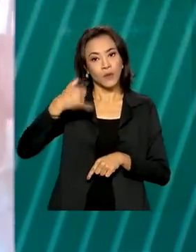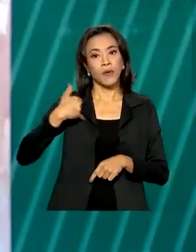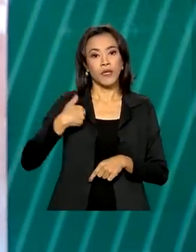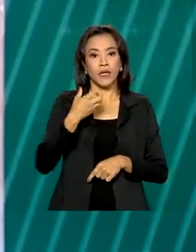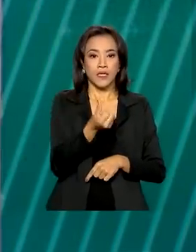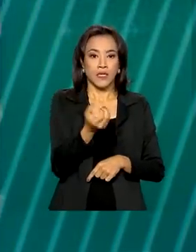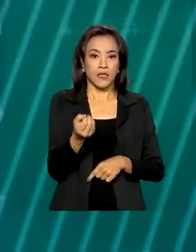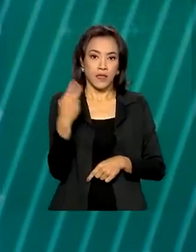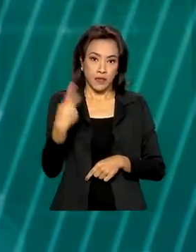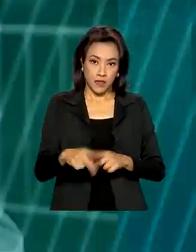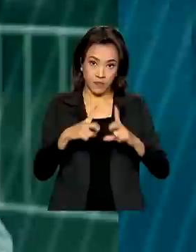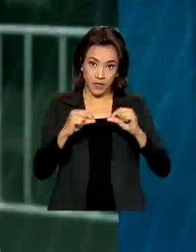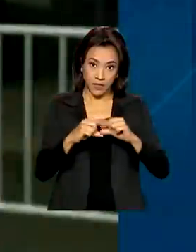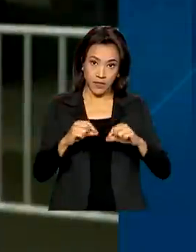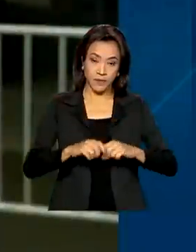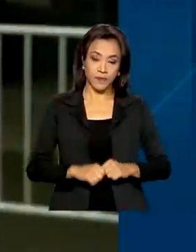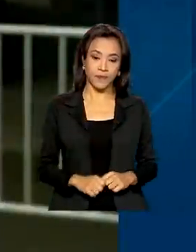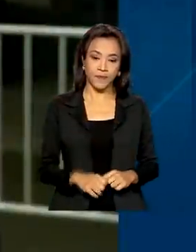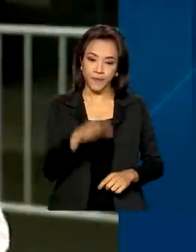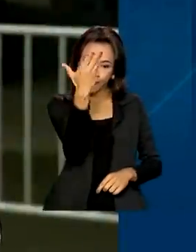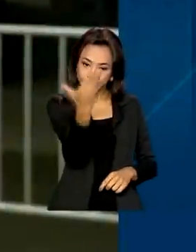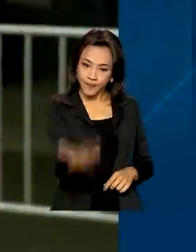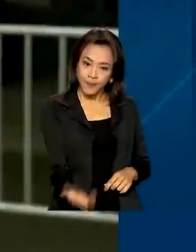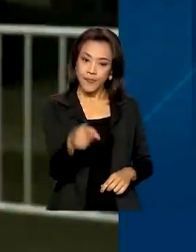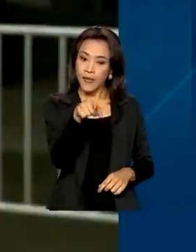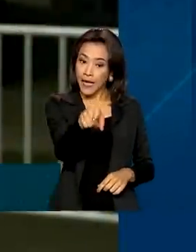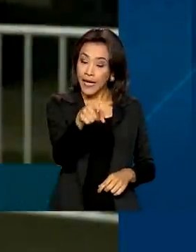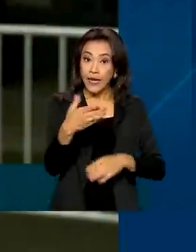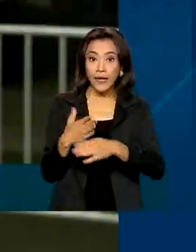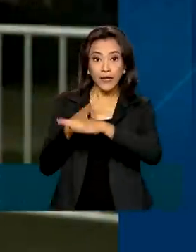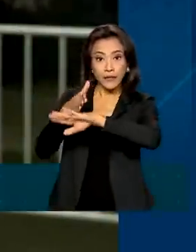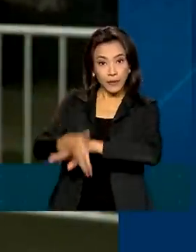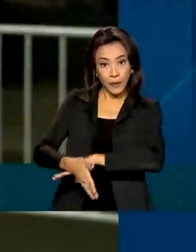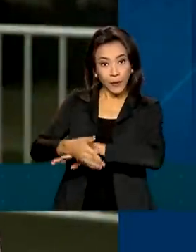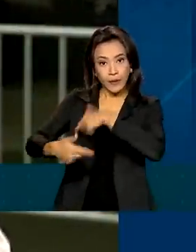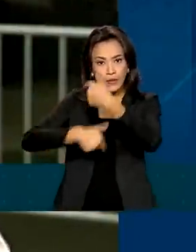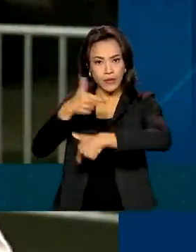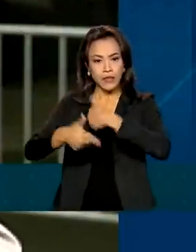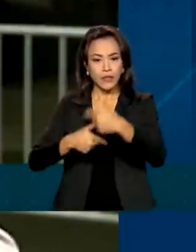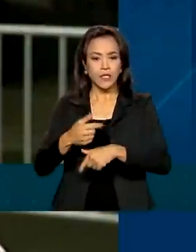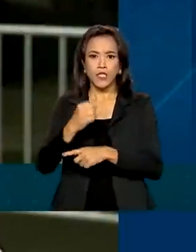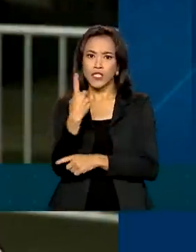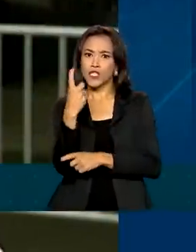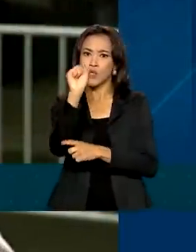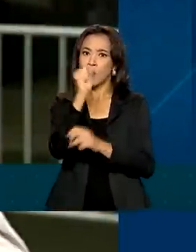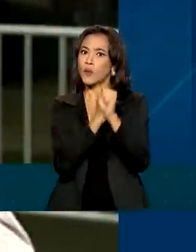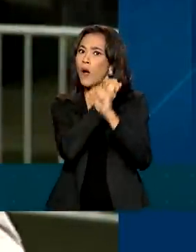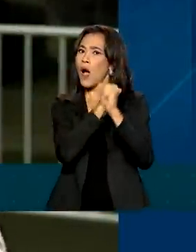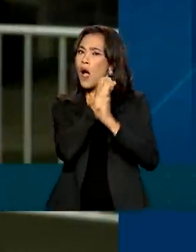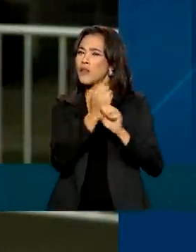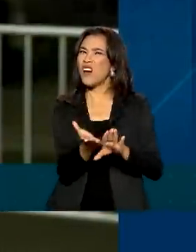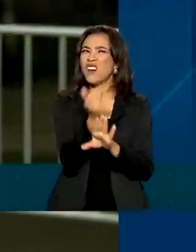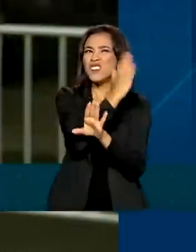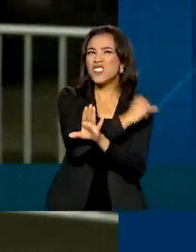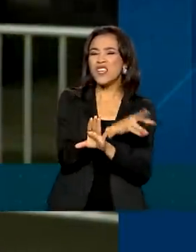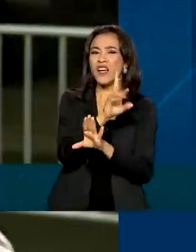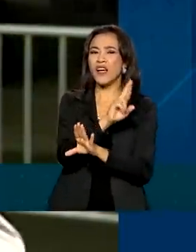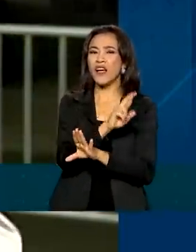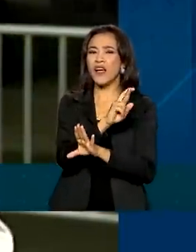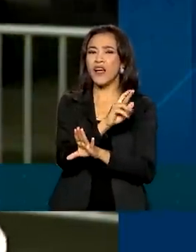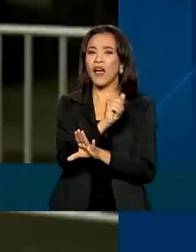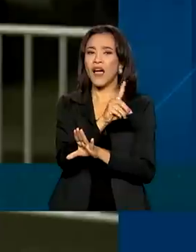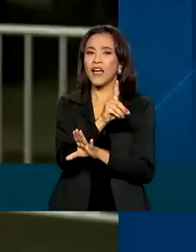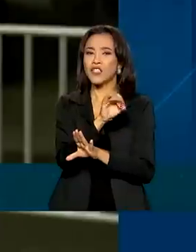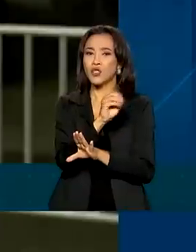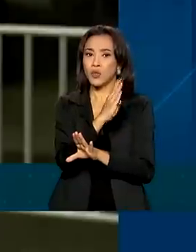em Brasília. Ricardo Carandina entrou na empresa há 18 anos na extinta Rádio Brás. Ao longo da